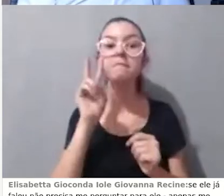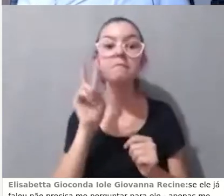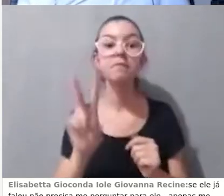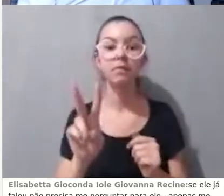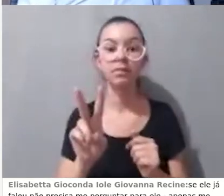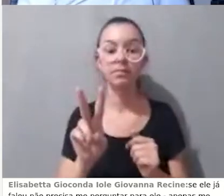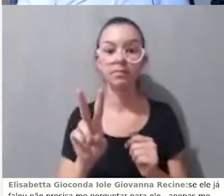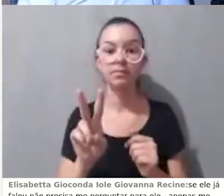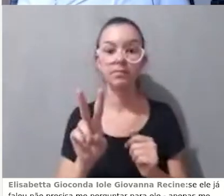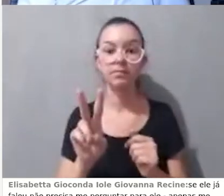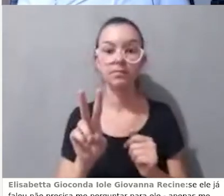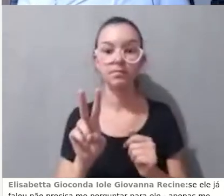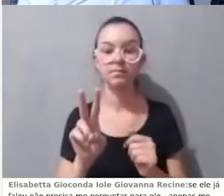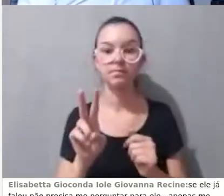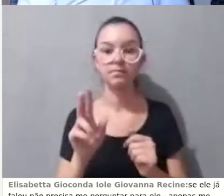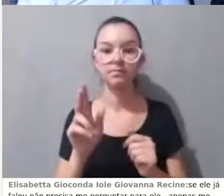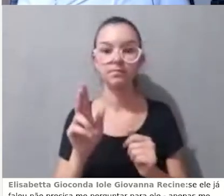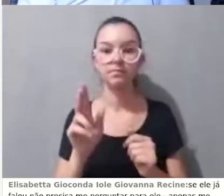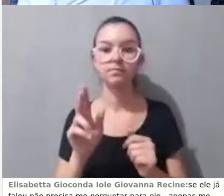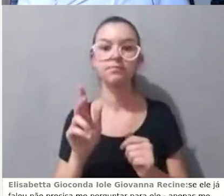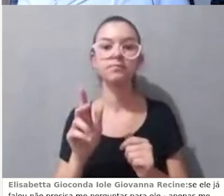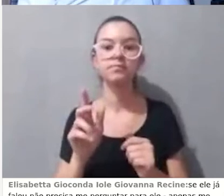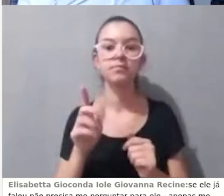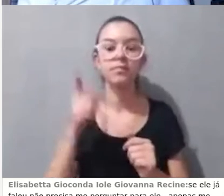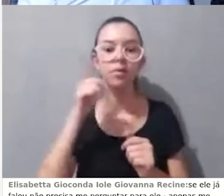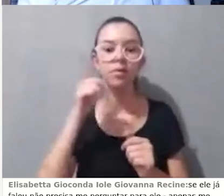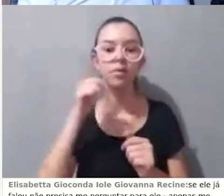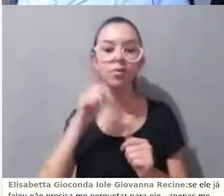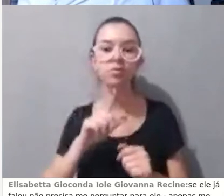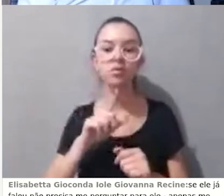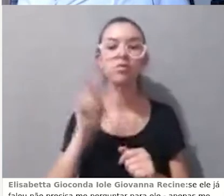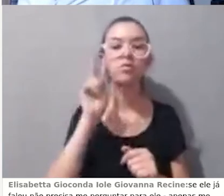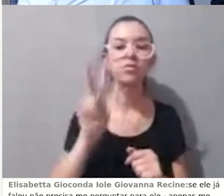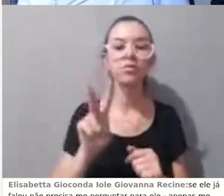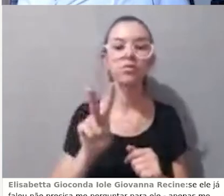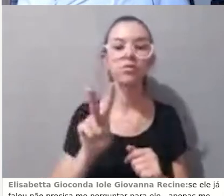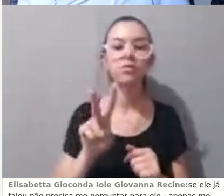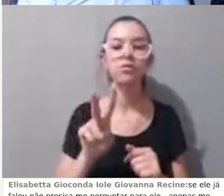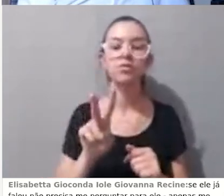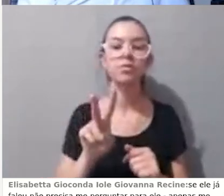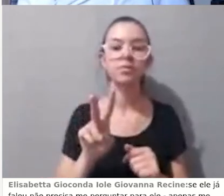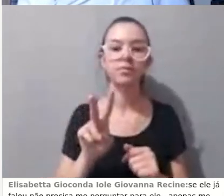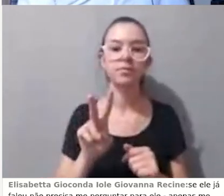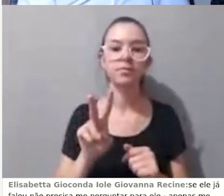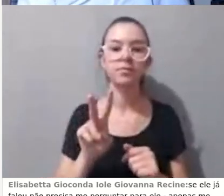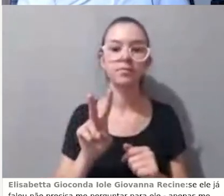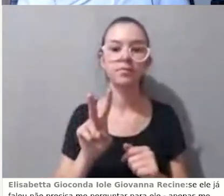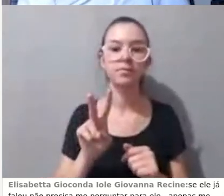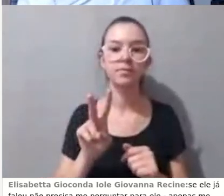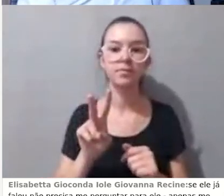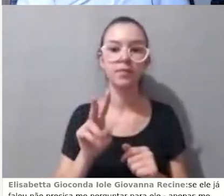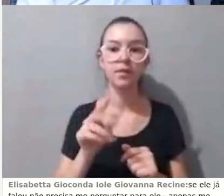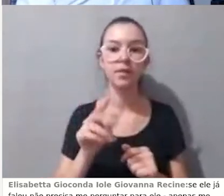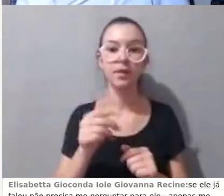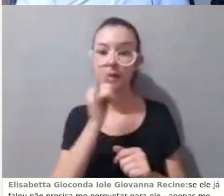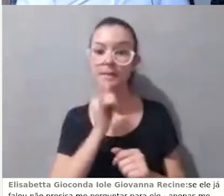consigo, nesse recurso de envio de questionário, identificar, nessa disciplina tem três questionários